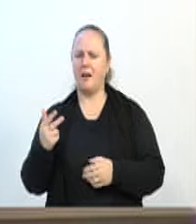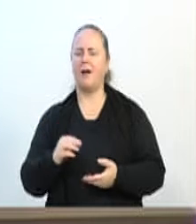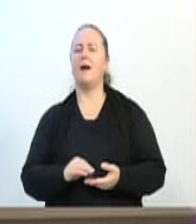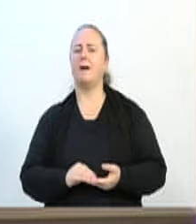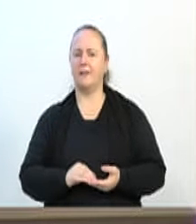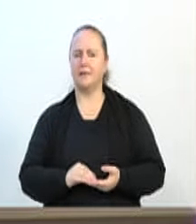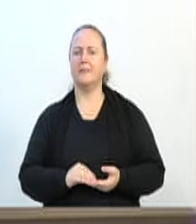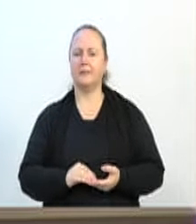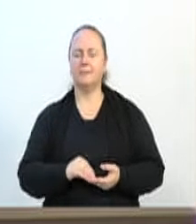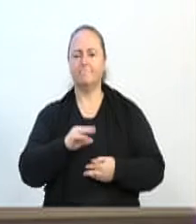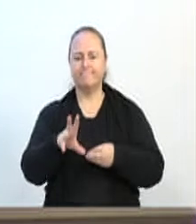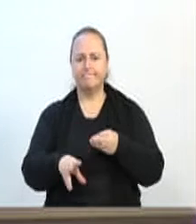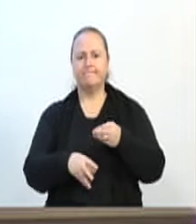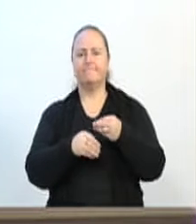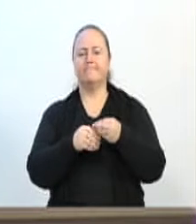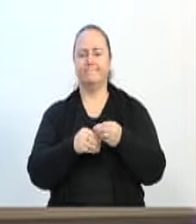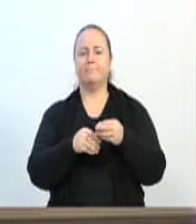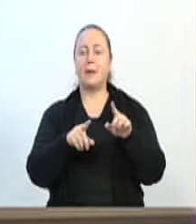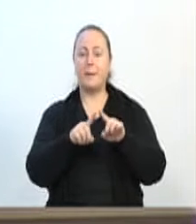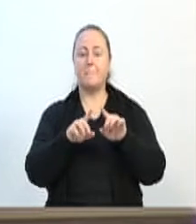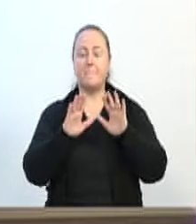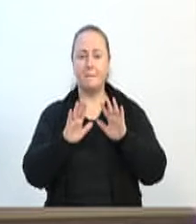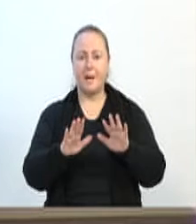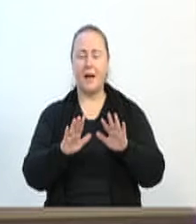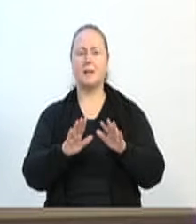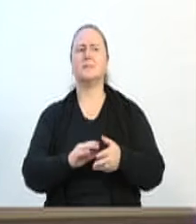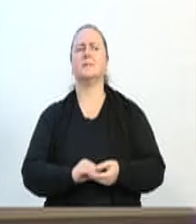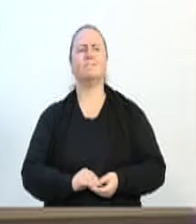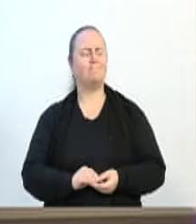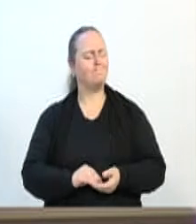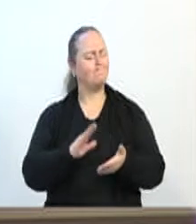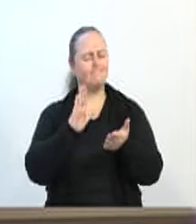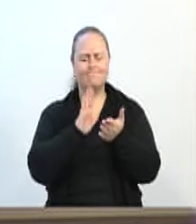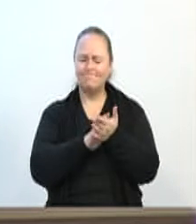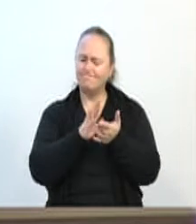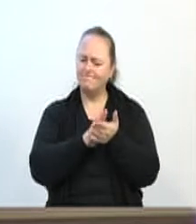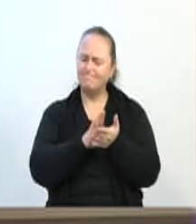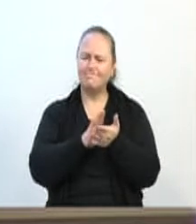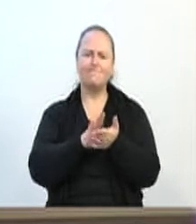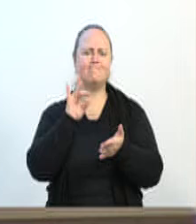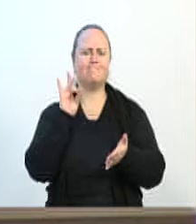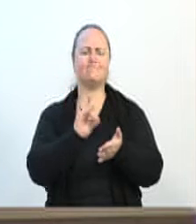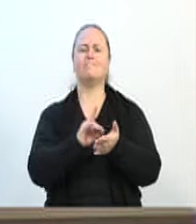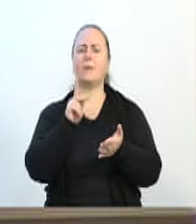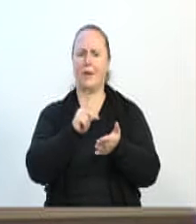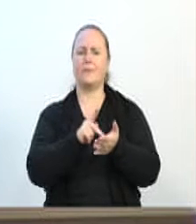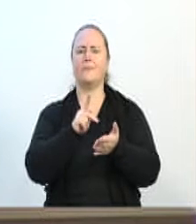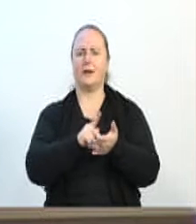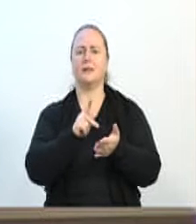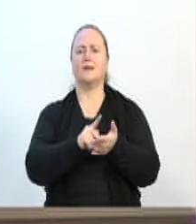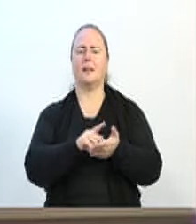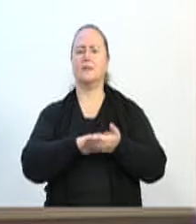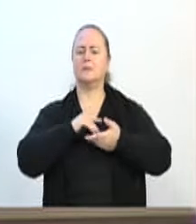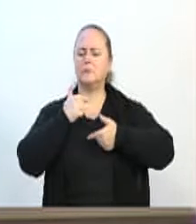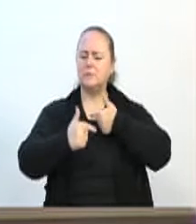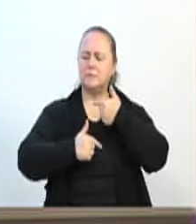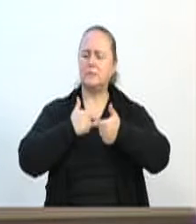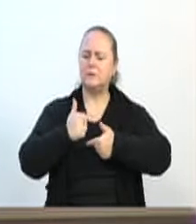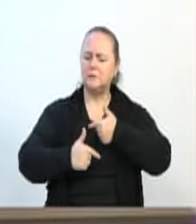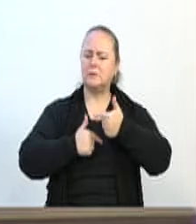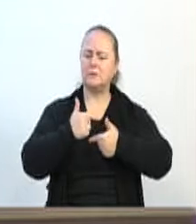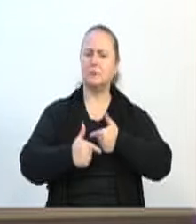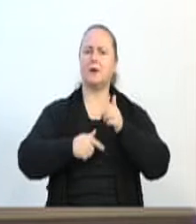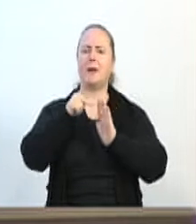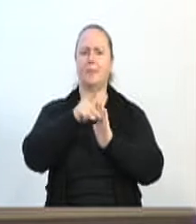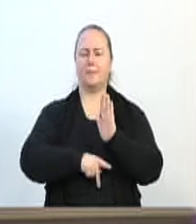complexo da delegacia, mas eu quero parabenizar que, de forma intensa, vereador Alemão, de forma intensa, tem se trabalhado em cima desse projeto.